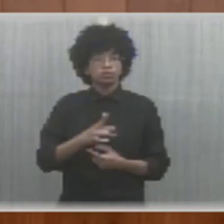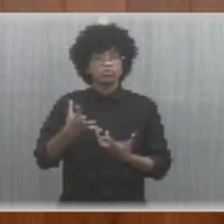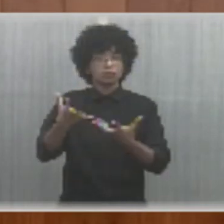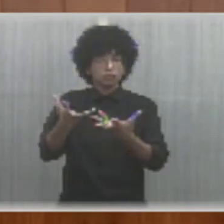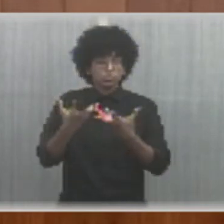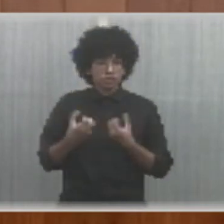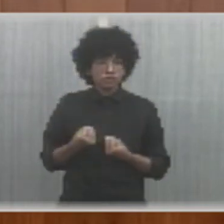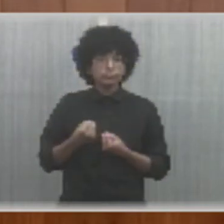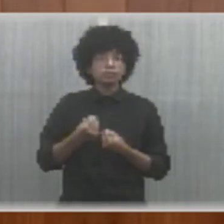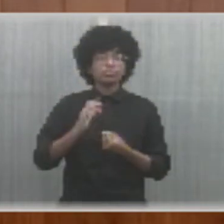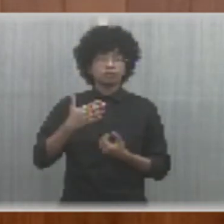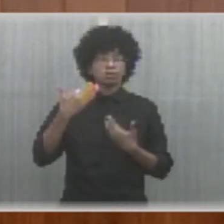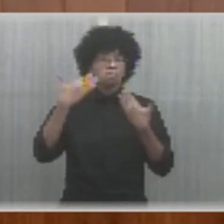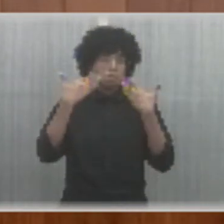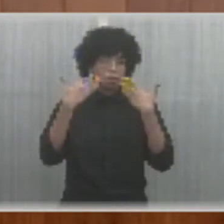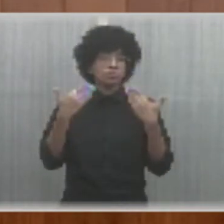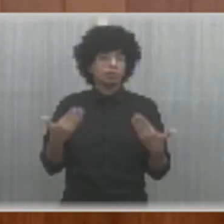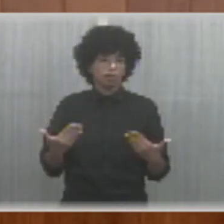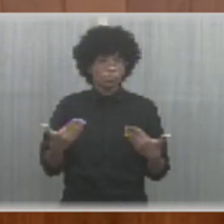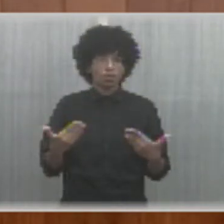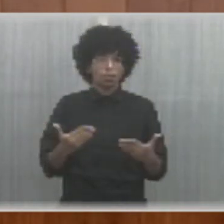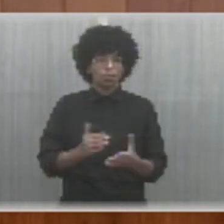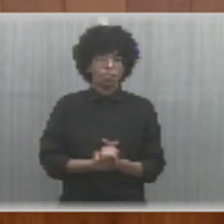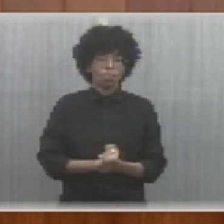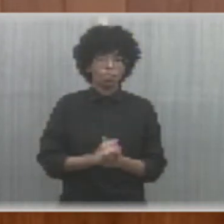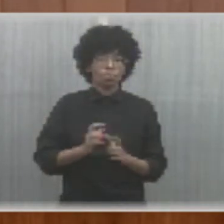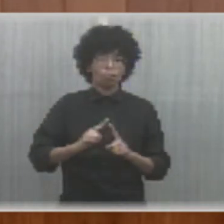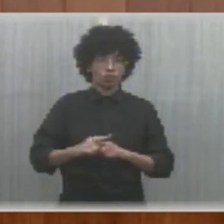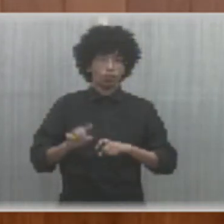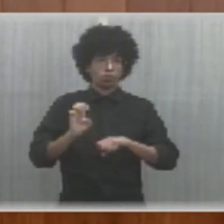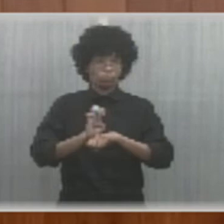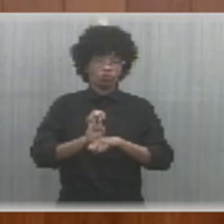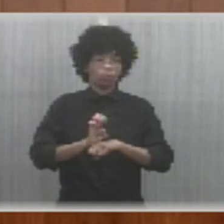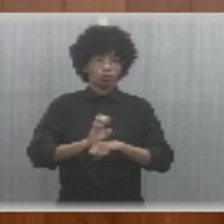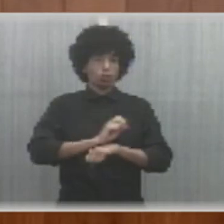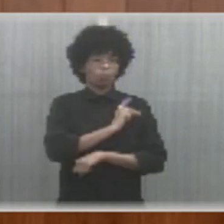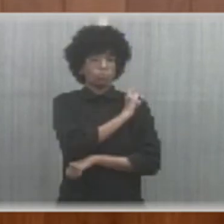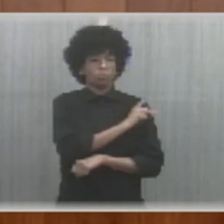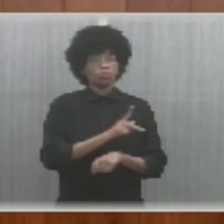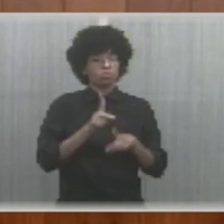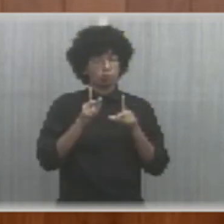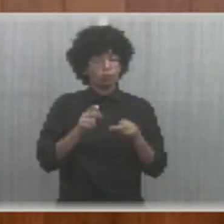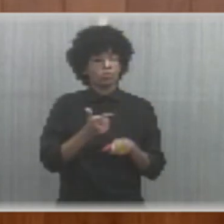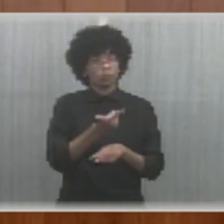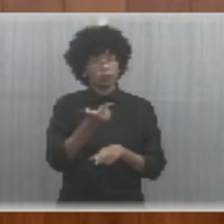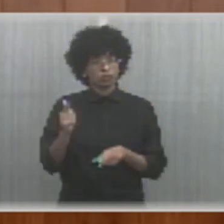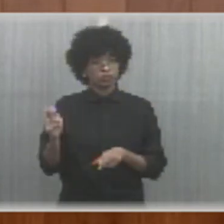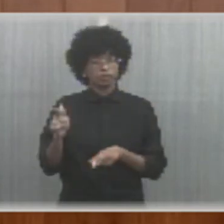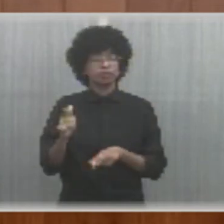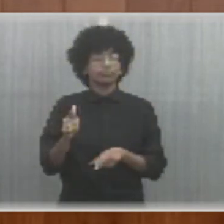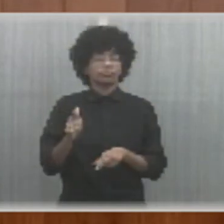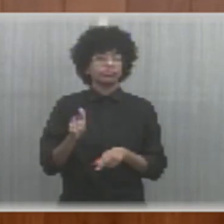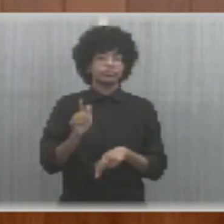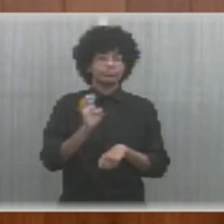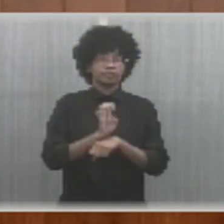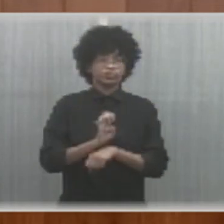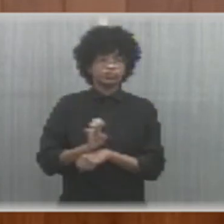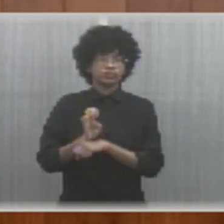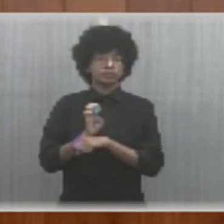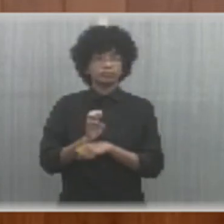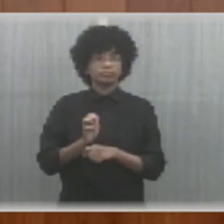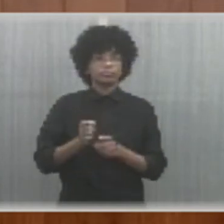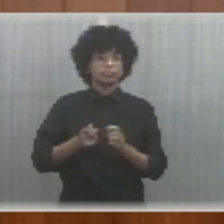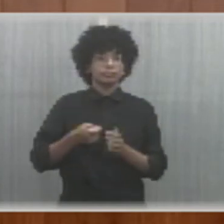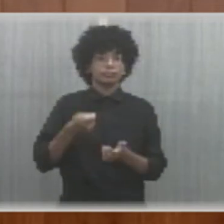atestado o recebimento. Mas o estado do Piauí, como todos os outros estados do Nordeste, anteciparam o recurso,